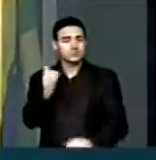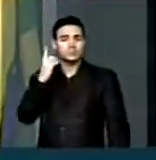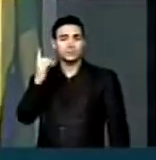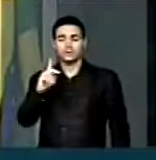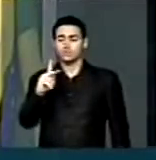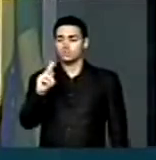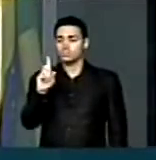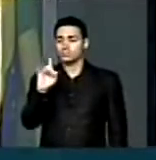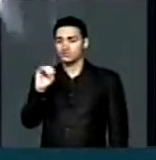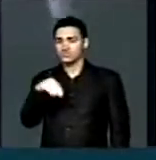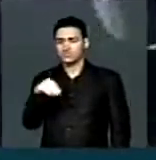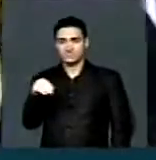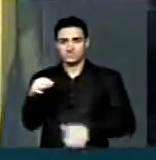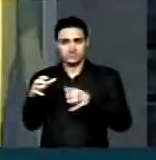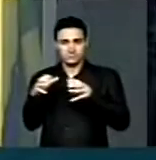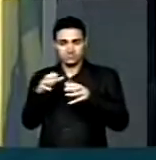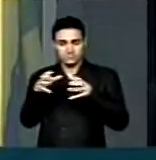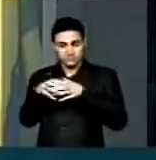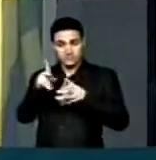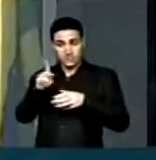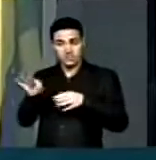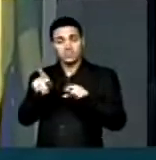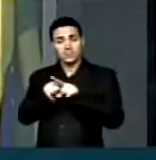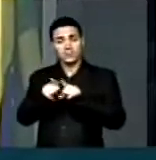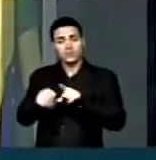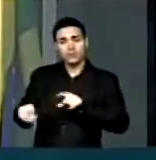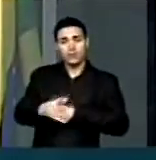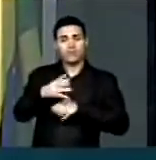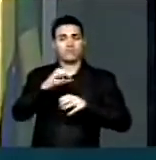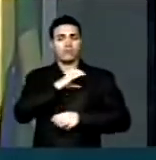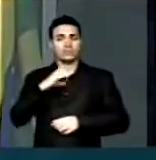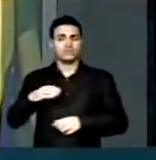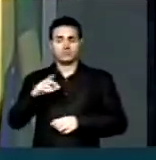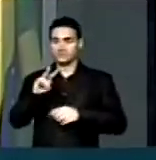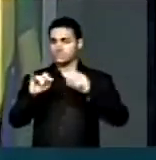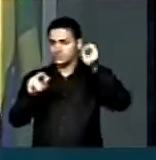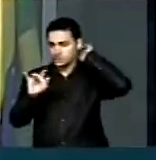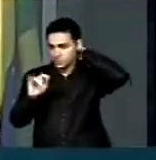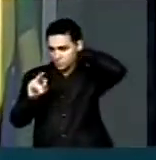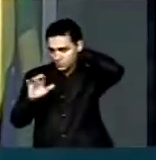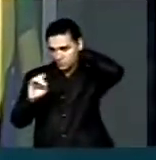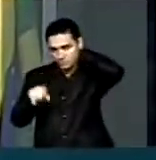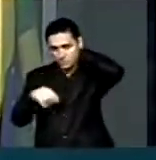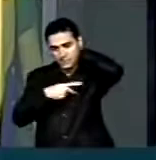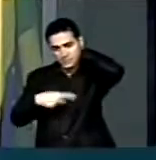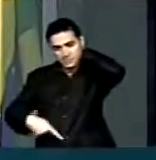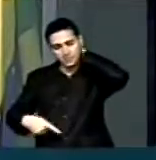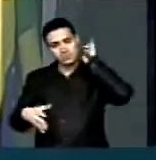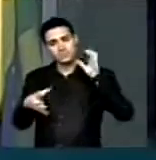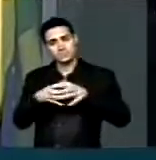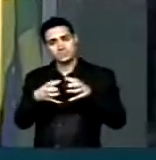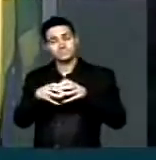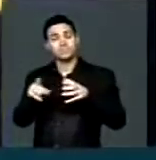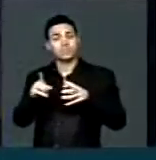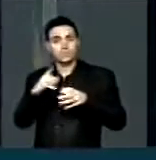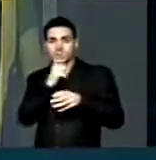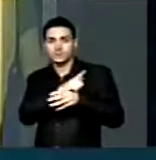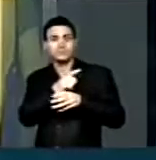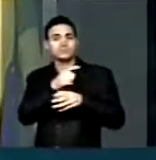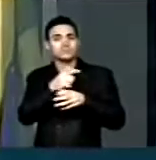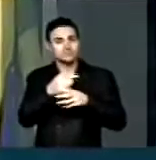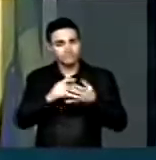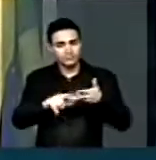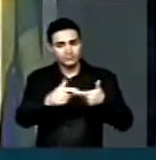Putti do PT, com a nova comissão do Virgílio, presidente da frente. Temos avanços, mas não